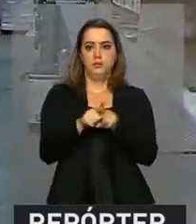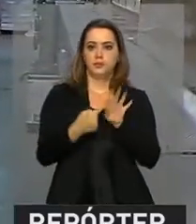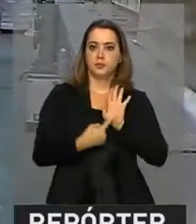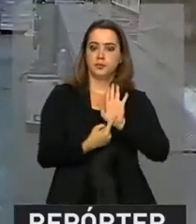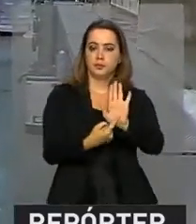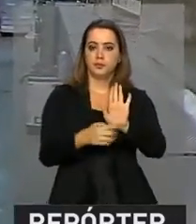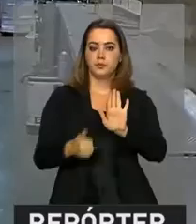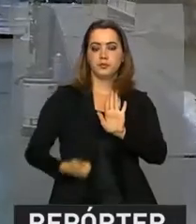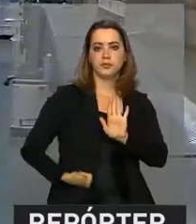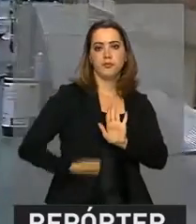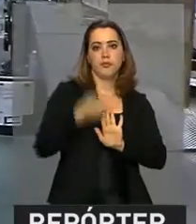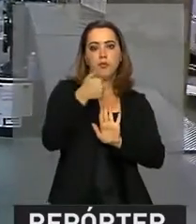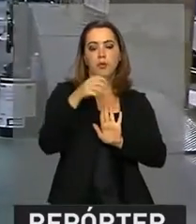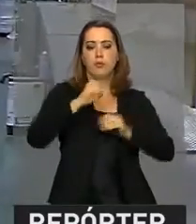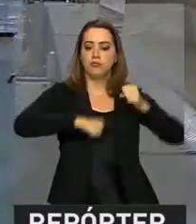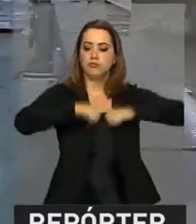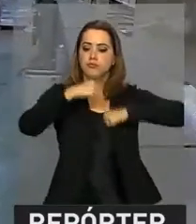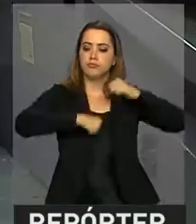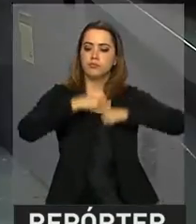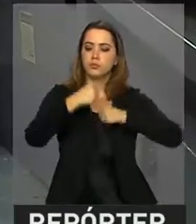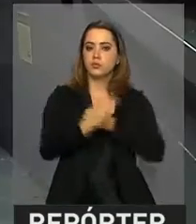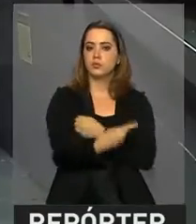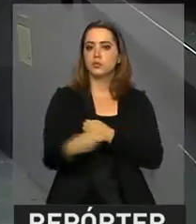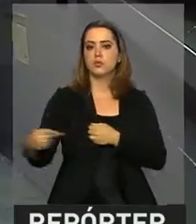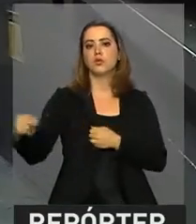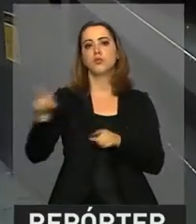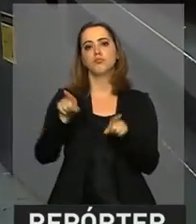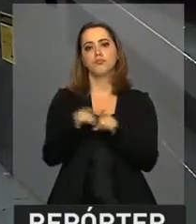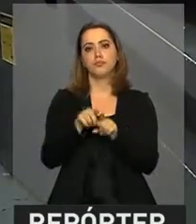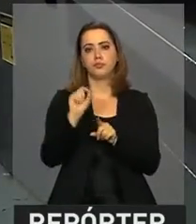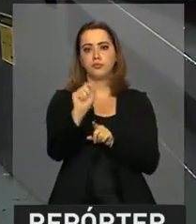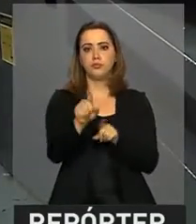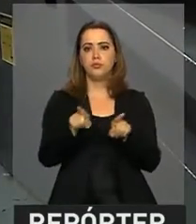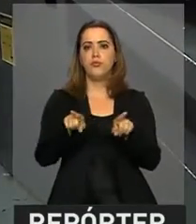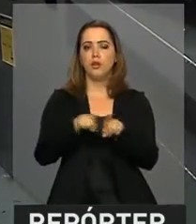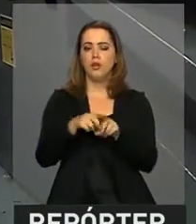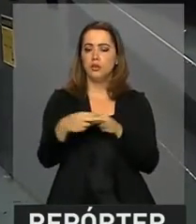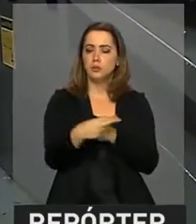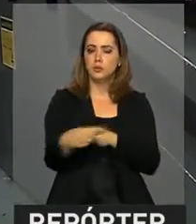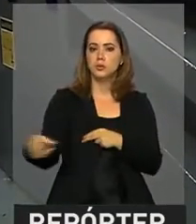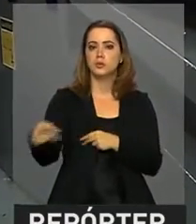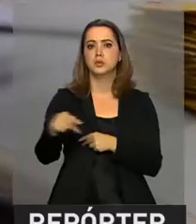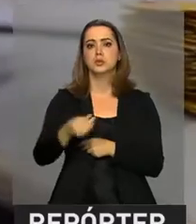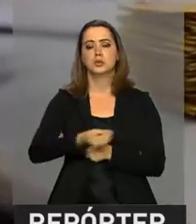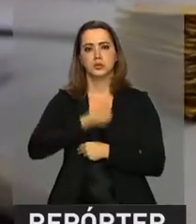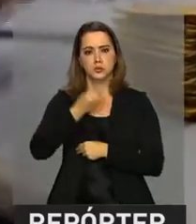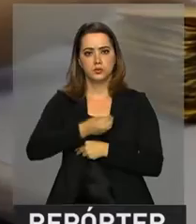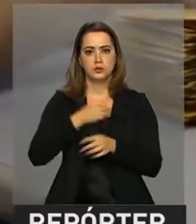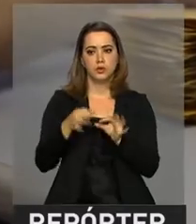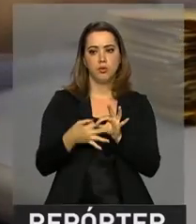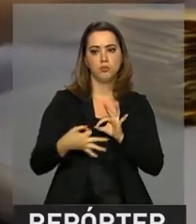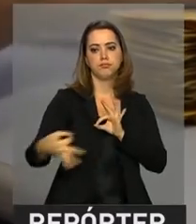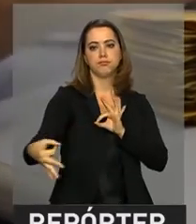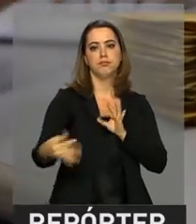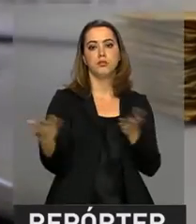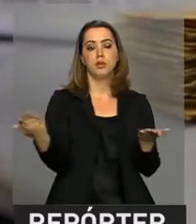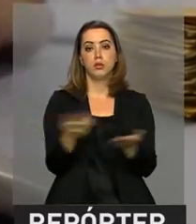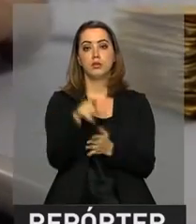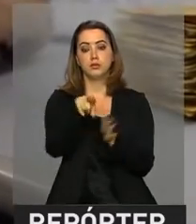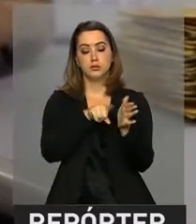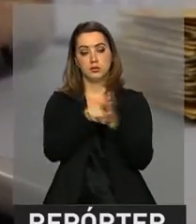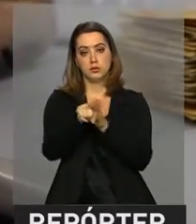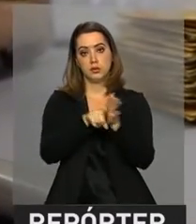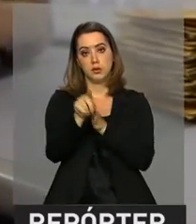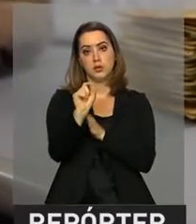apontou alta na fabricação de bens intermediários, como os manufaturados e os bens de consumo duráveis. De acordo com a pesquisa,